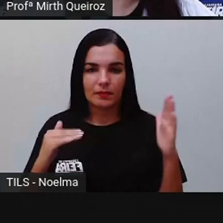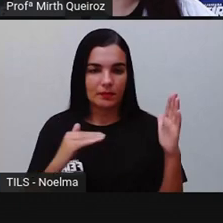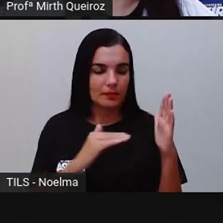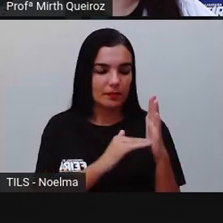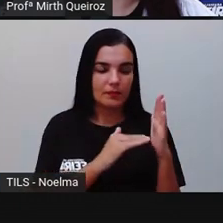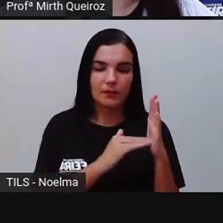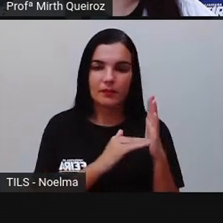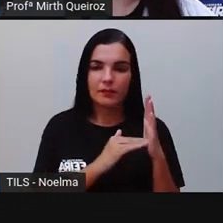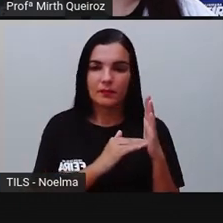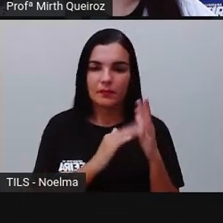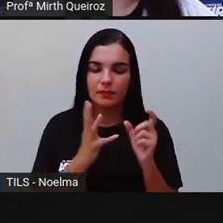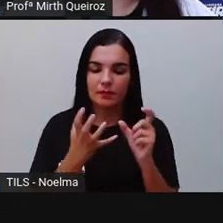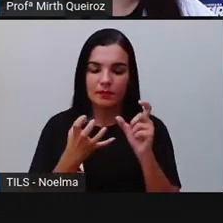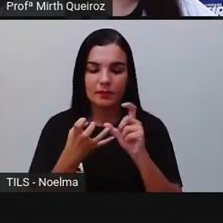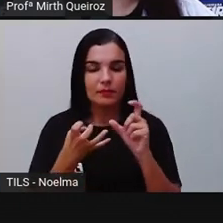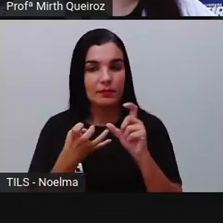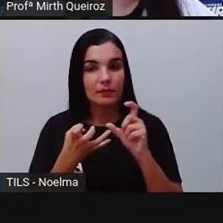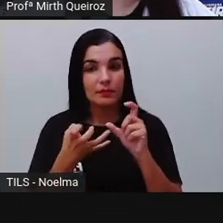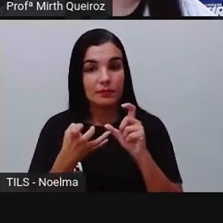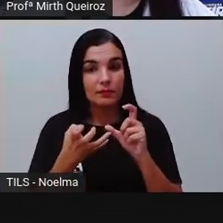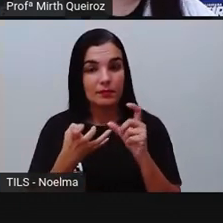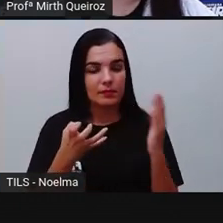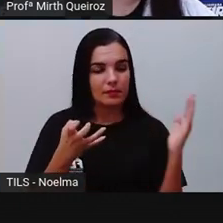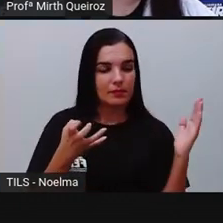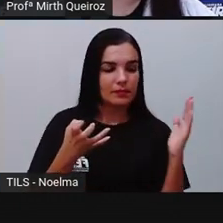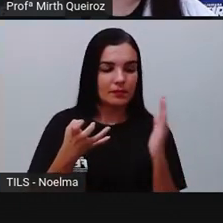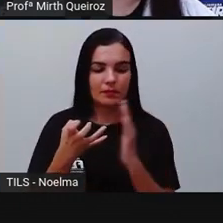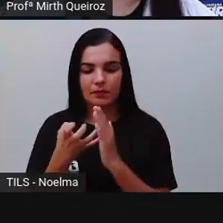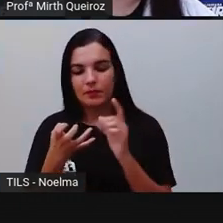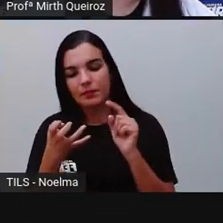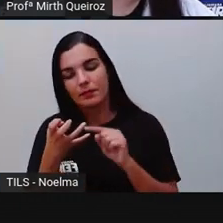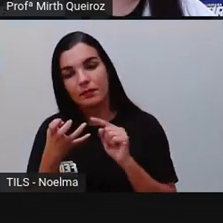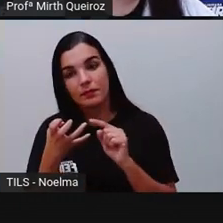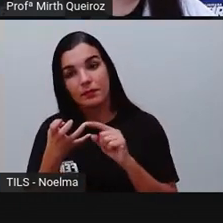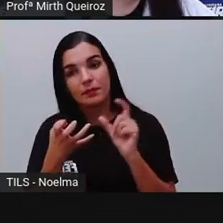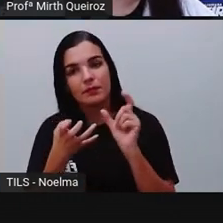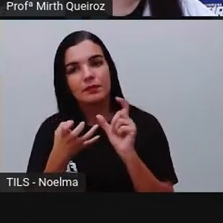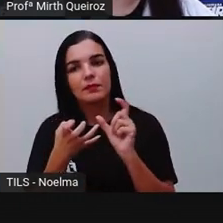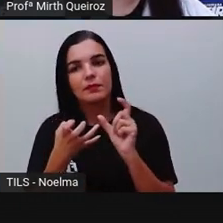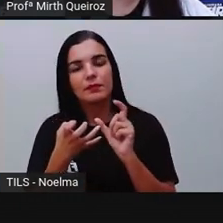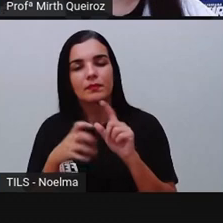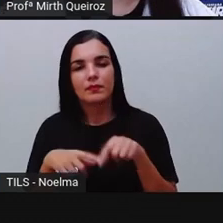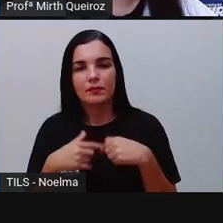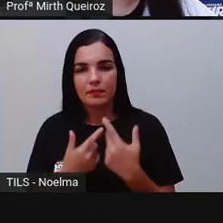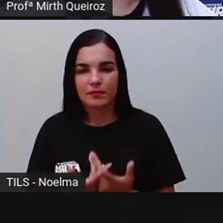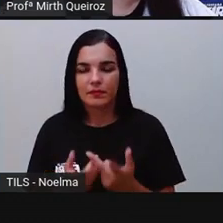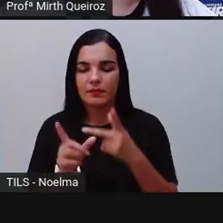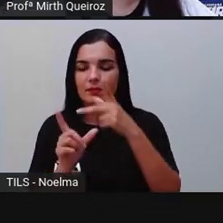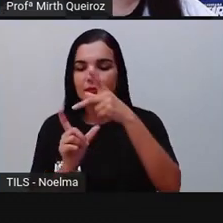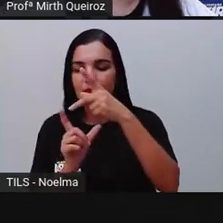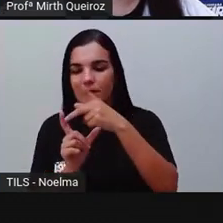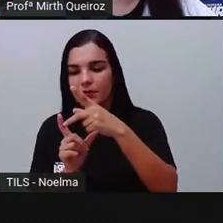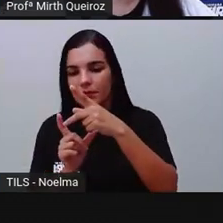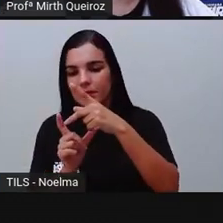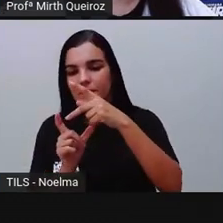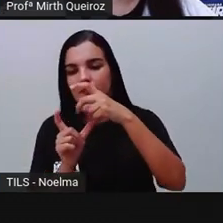penúltimo aqui da filinha? A gente conta lá do fundo, que o início da fila, né? Dó, men,